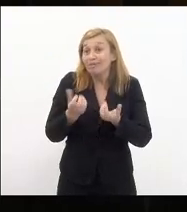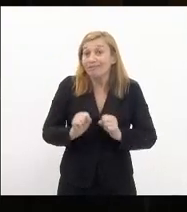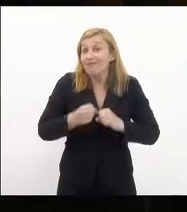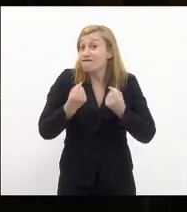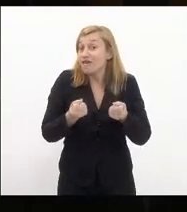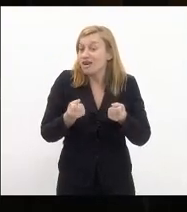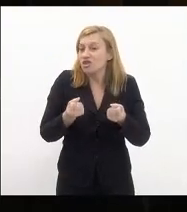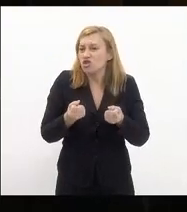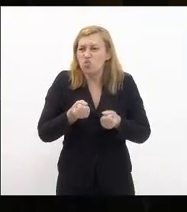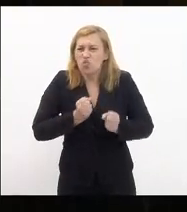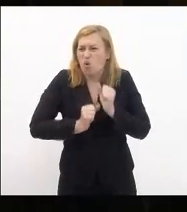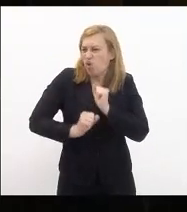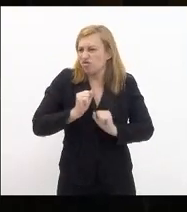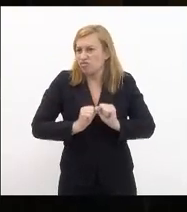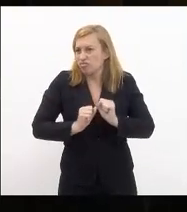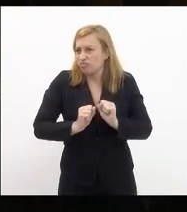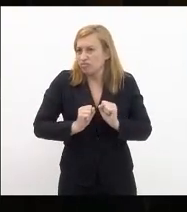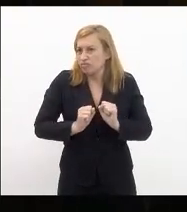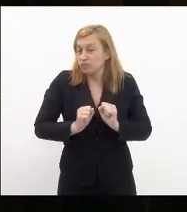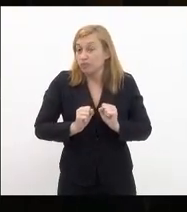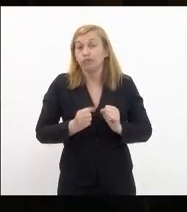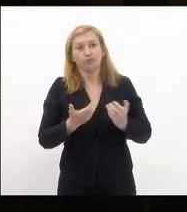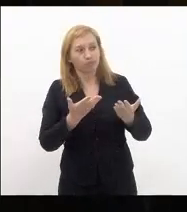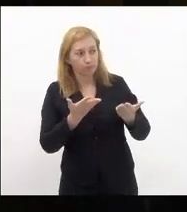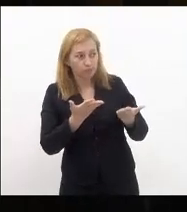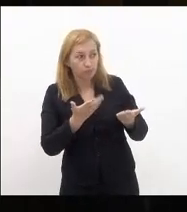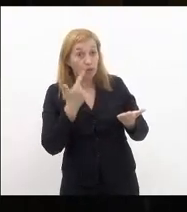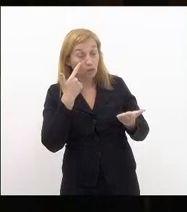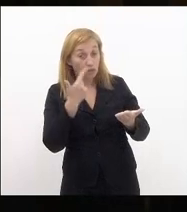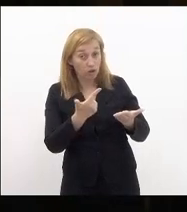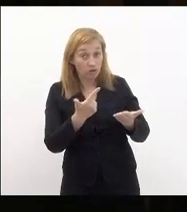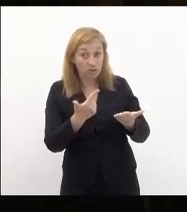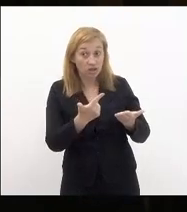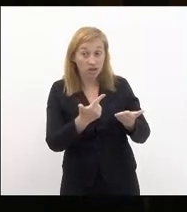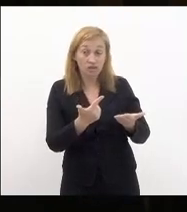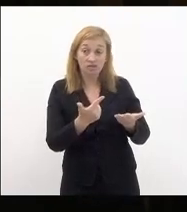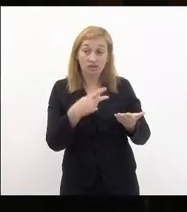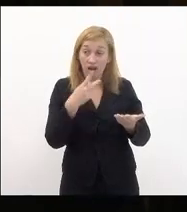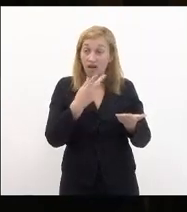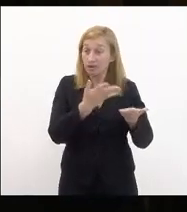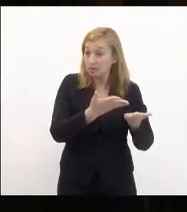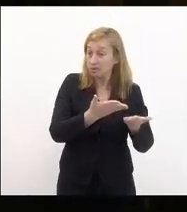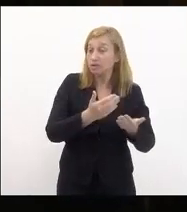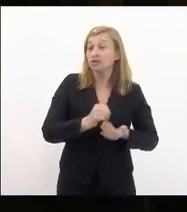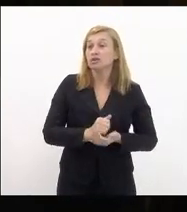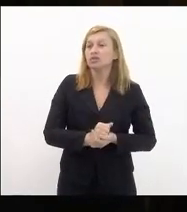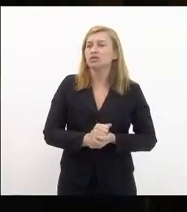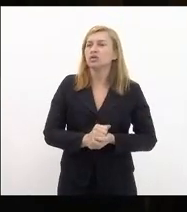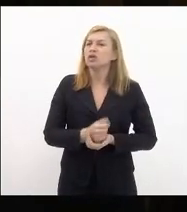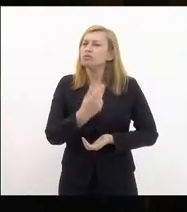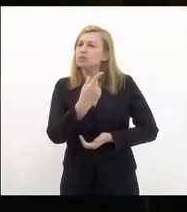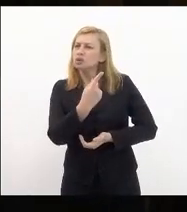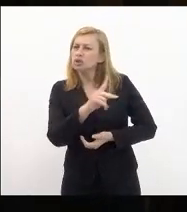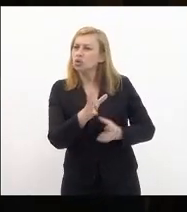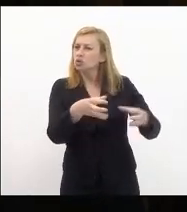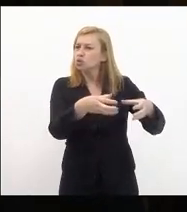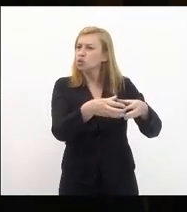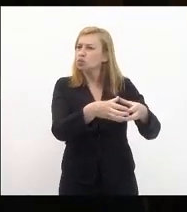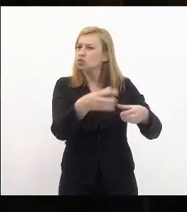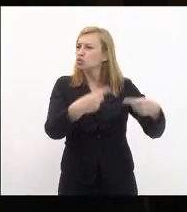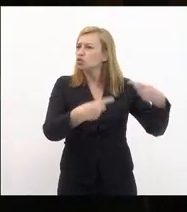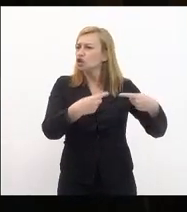o ódio como são os que me antecederam aqui e os seus grupos